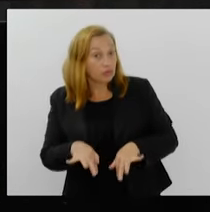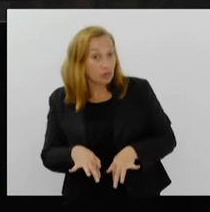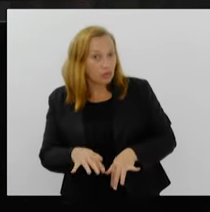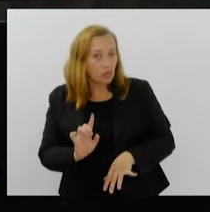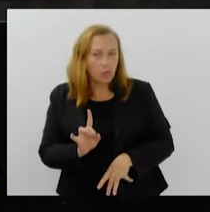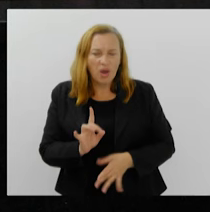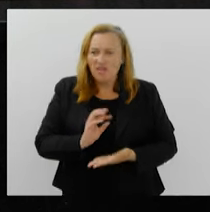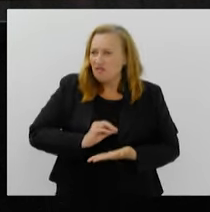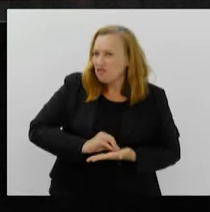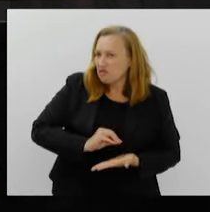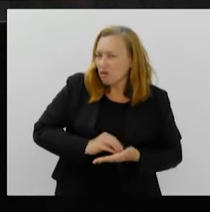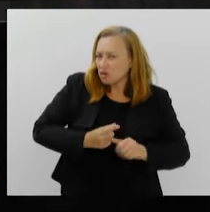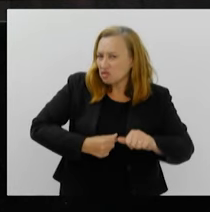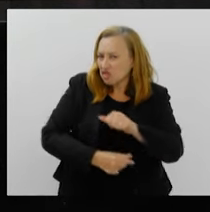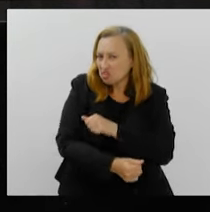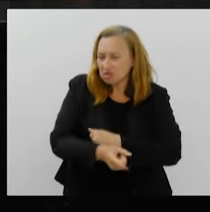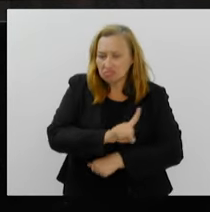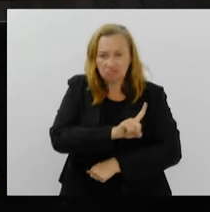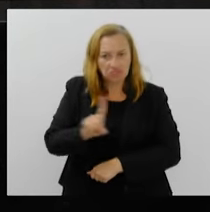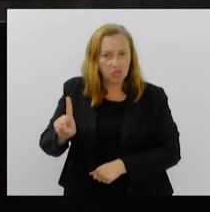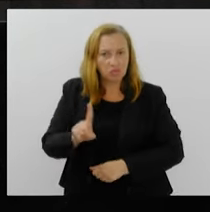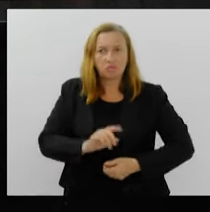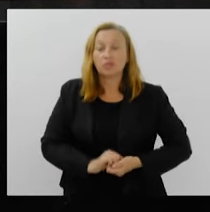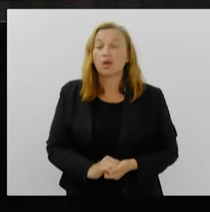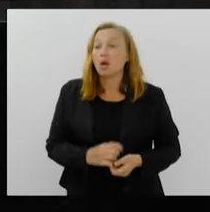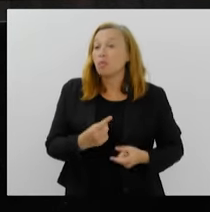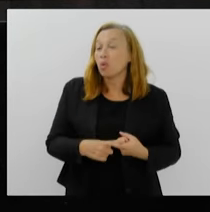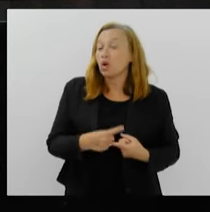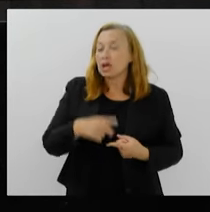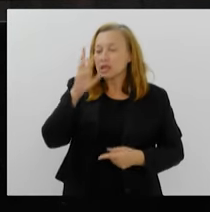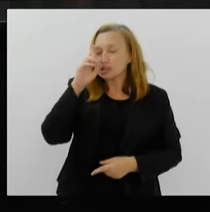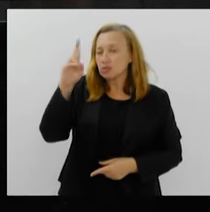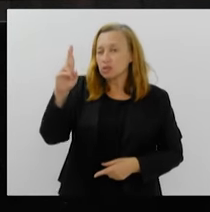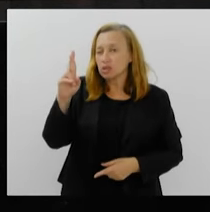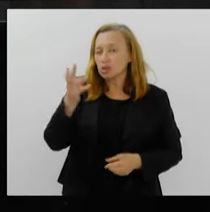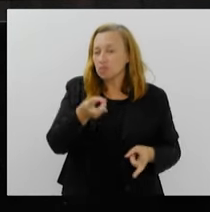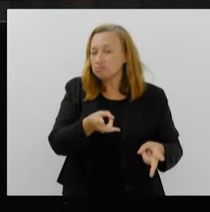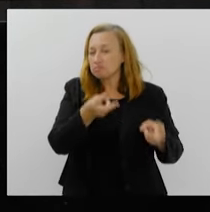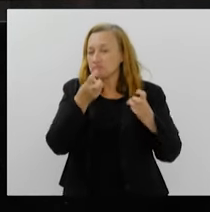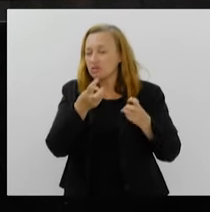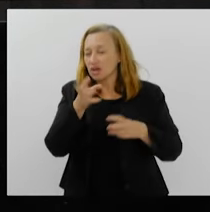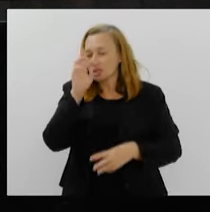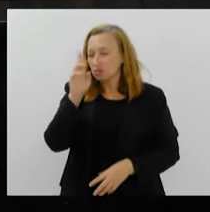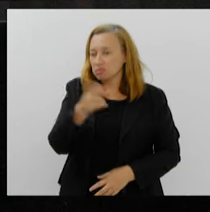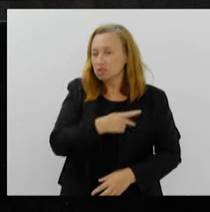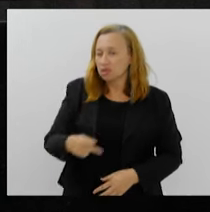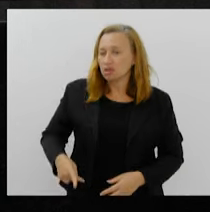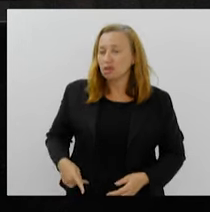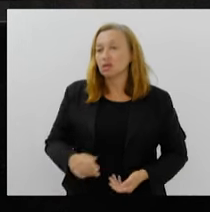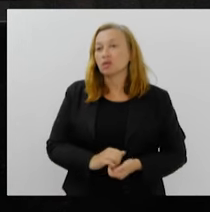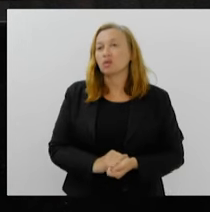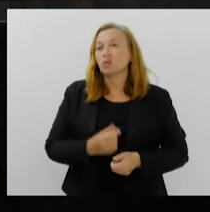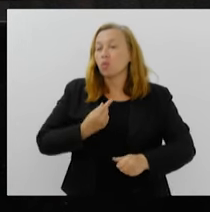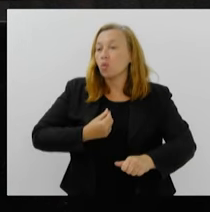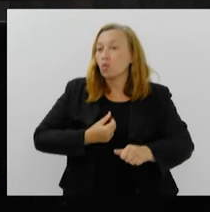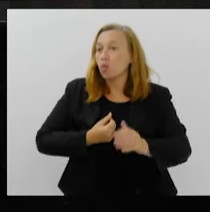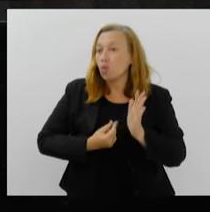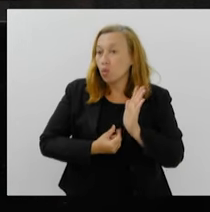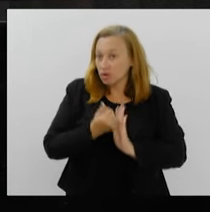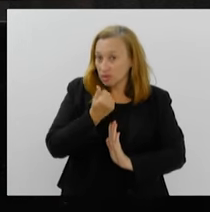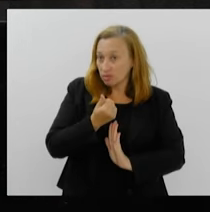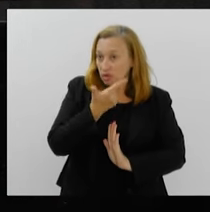não é falta de investimento, porque se o senhor olhar, senhor presidente, o orçamento de